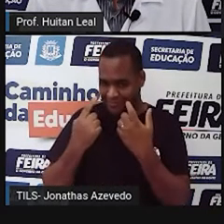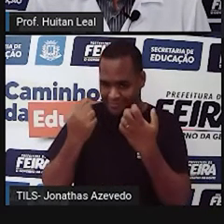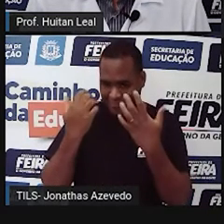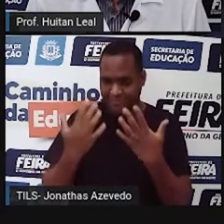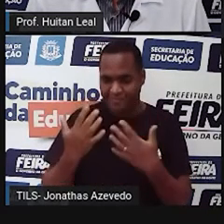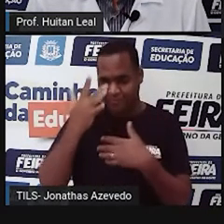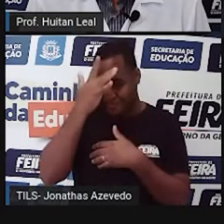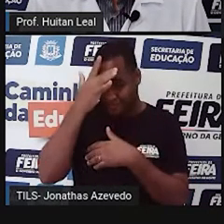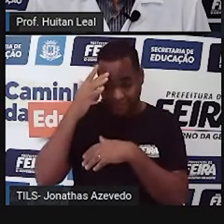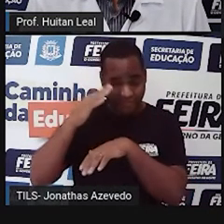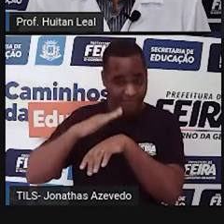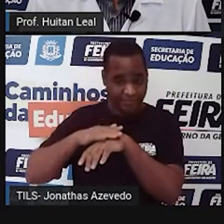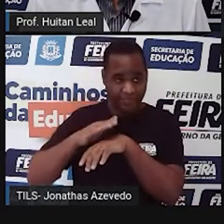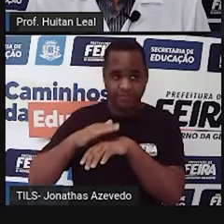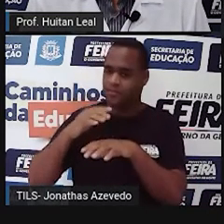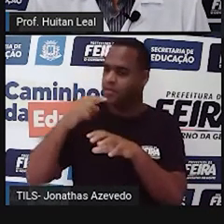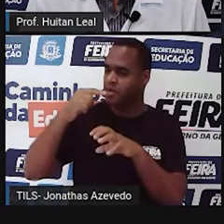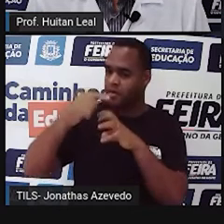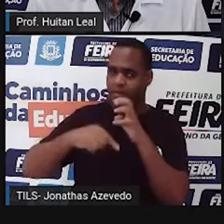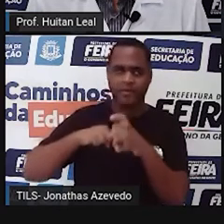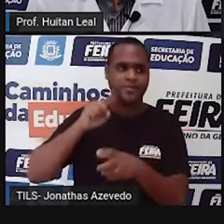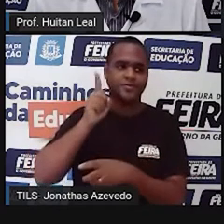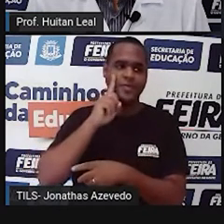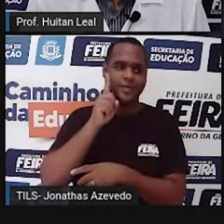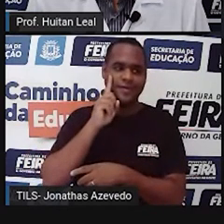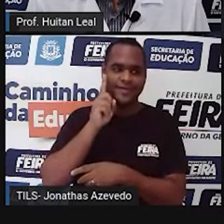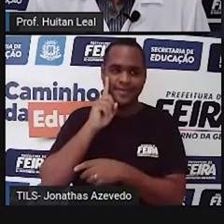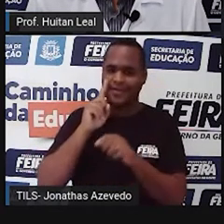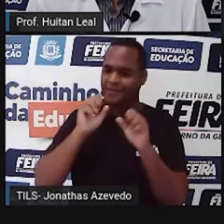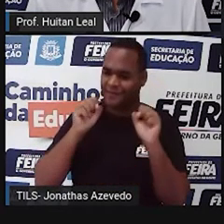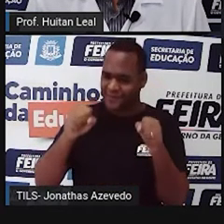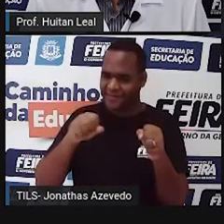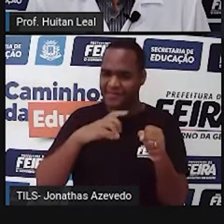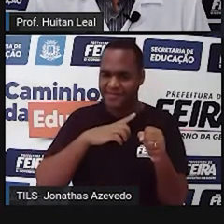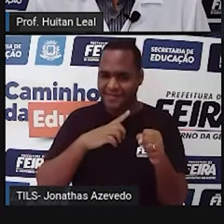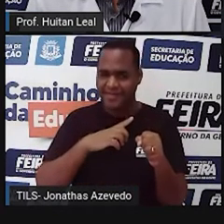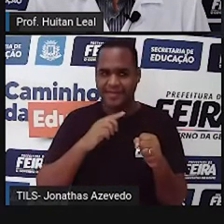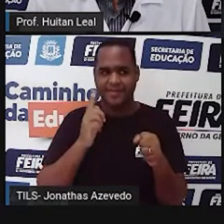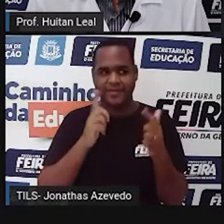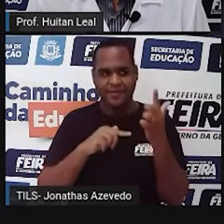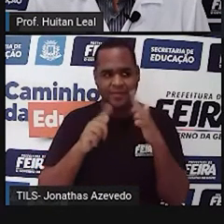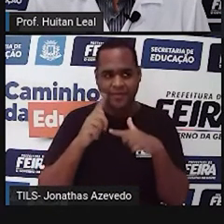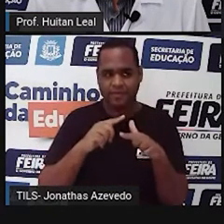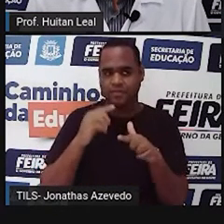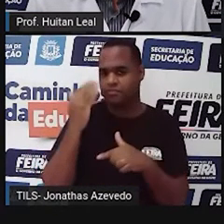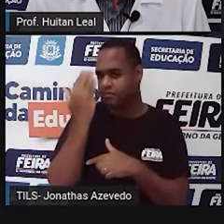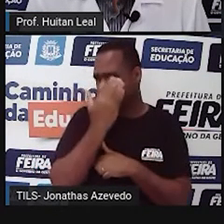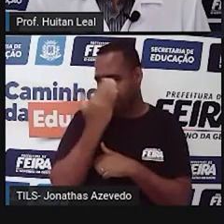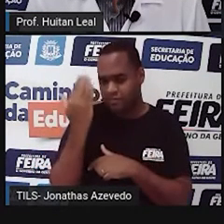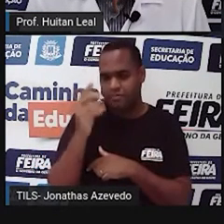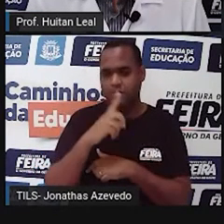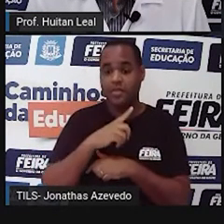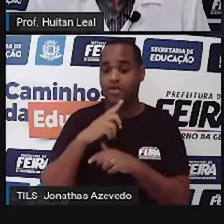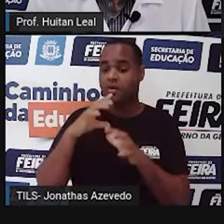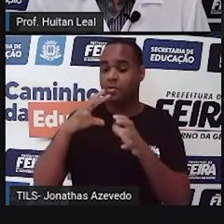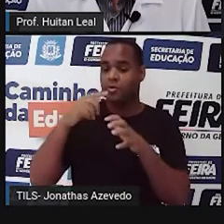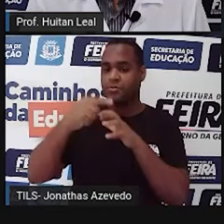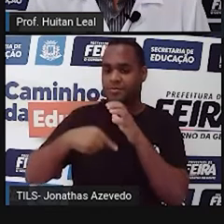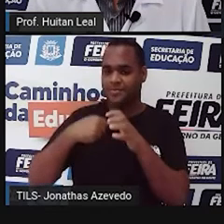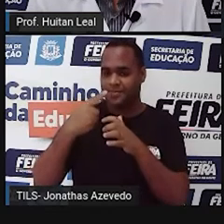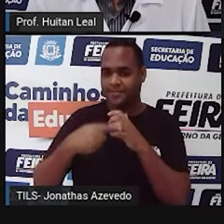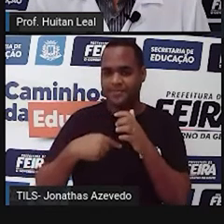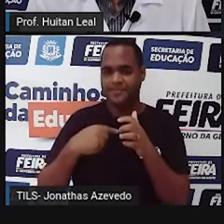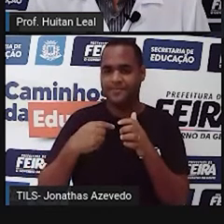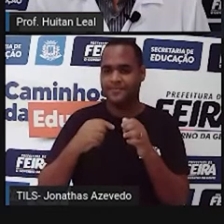O mundo é salvo todos os dias por pequenos gestos, diminutos, invisíveis. O mundo é salvo pelo